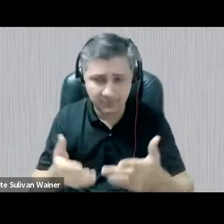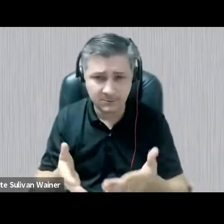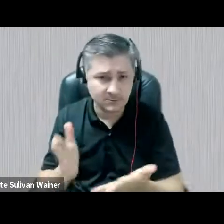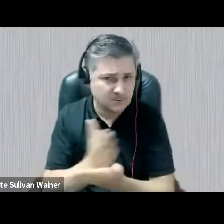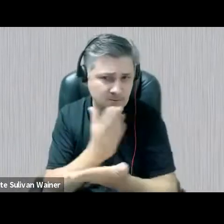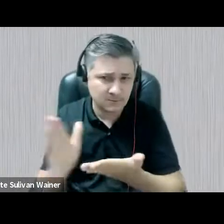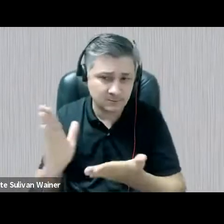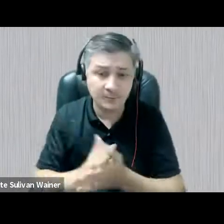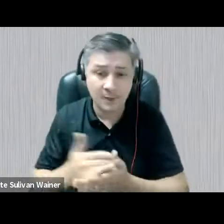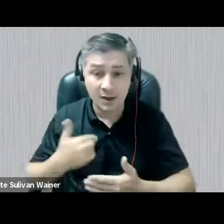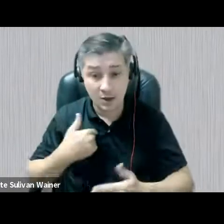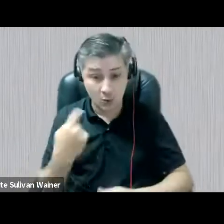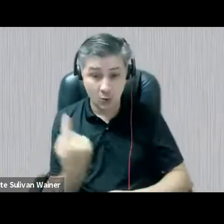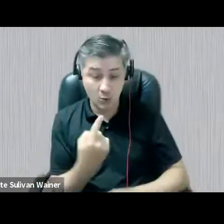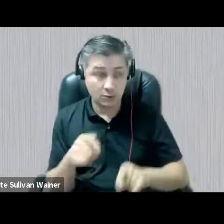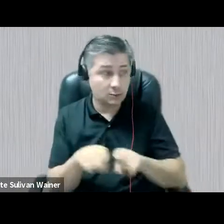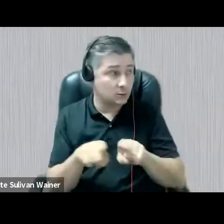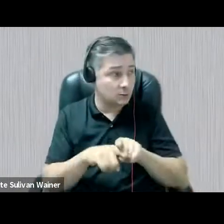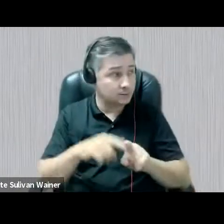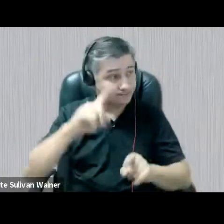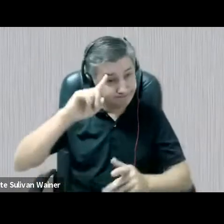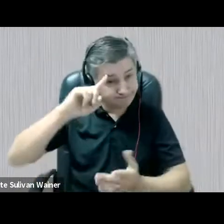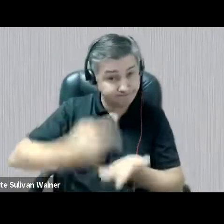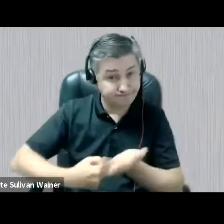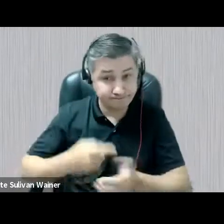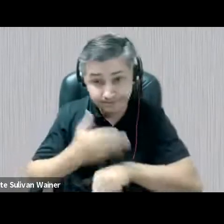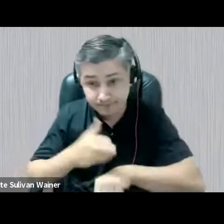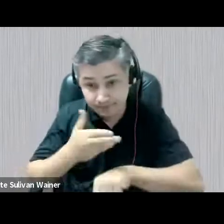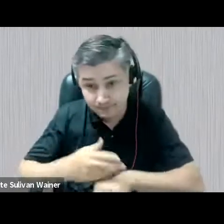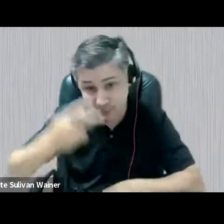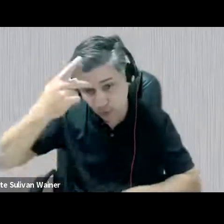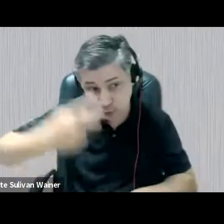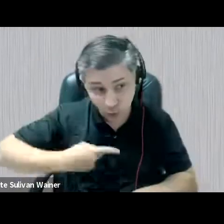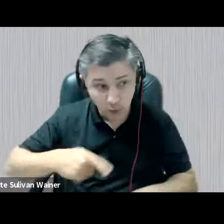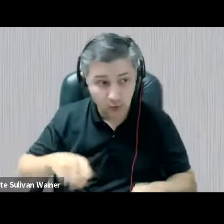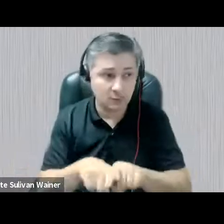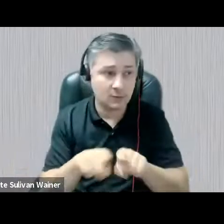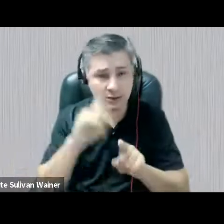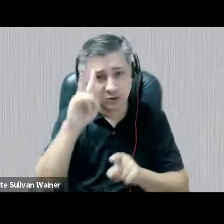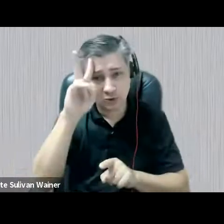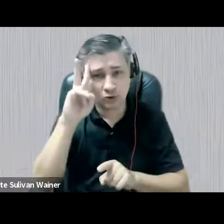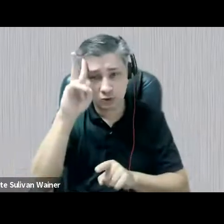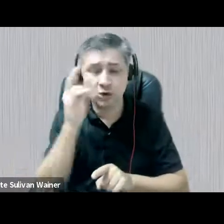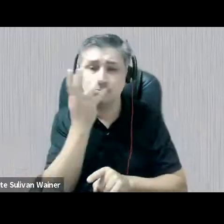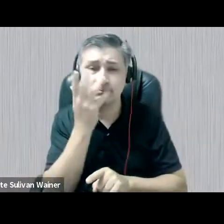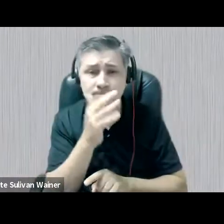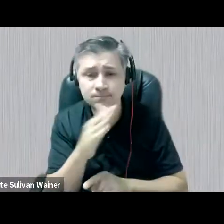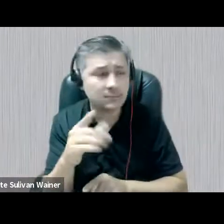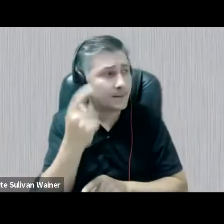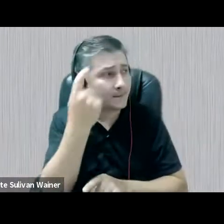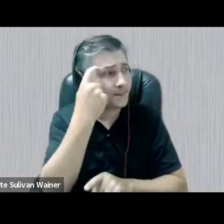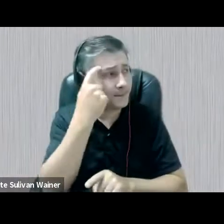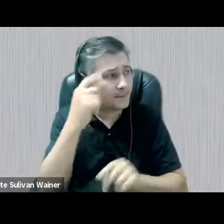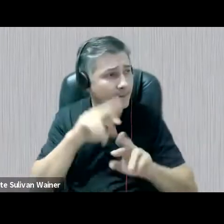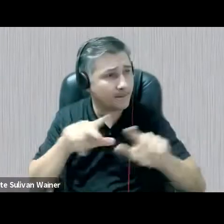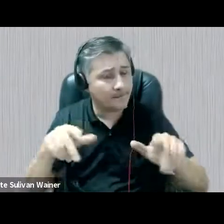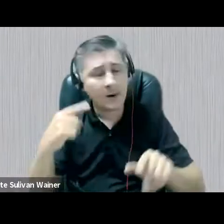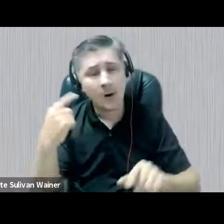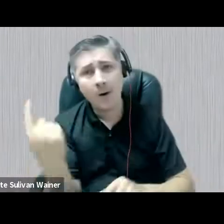prática, né, e aquele momento que a gente olha para esses registros das narrativas das crianças, em primeira instância a gente olha para isso, né,